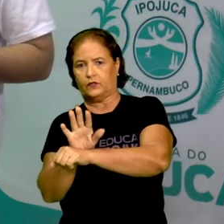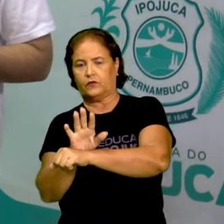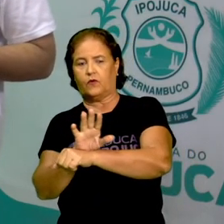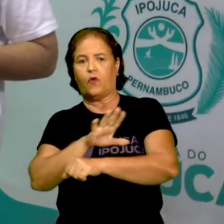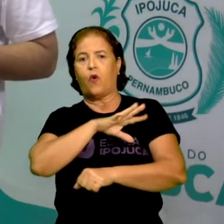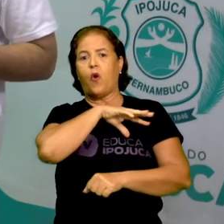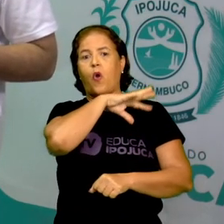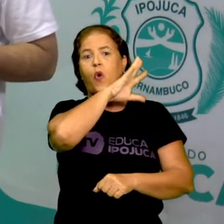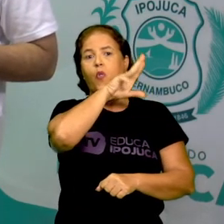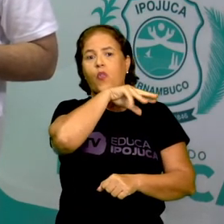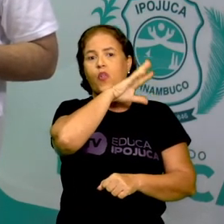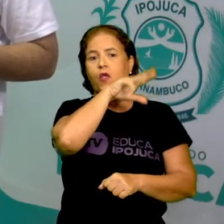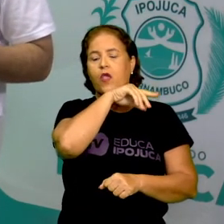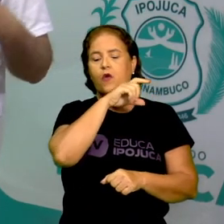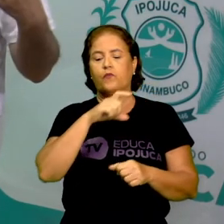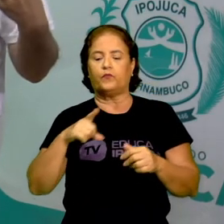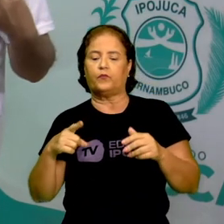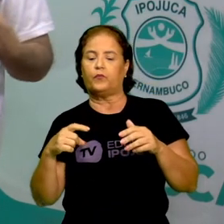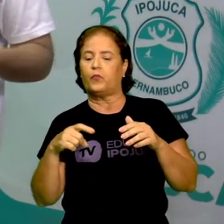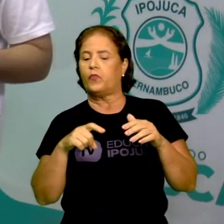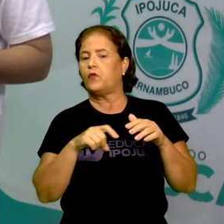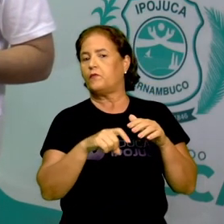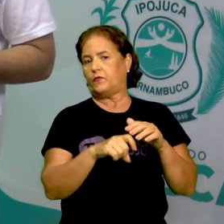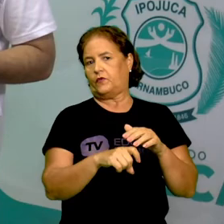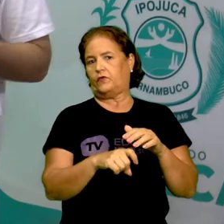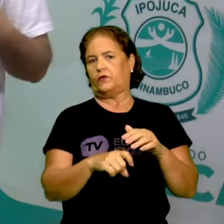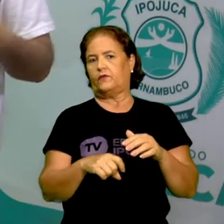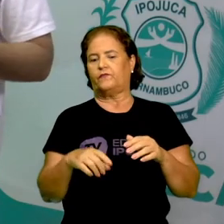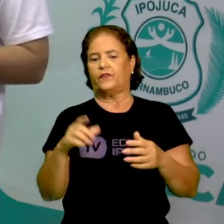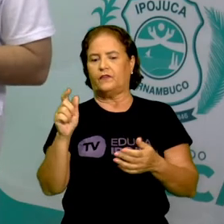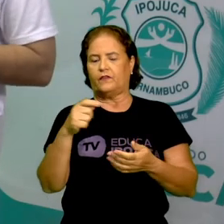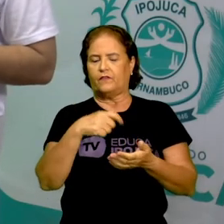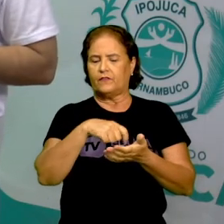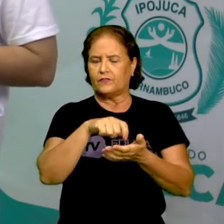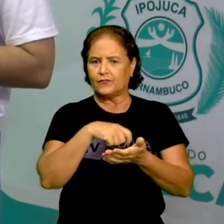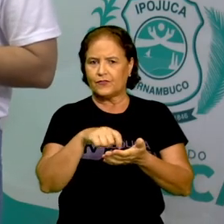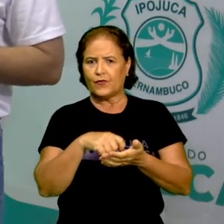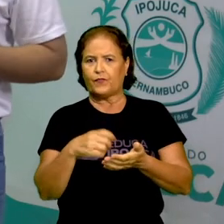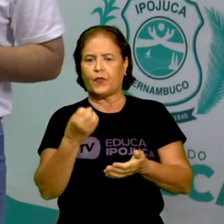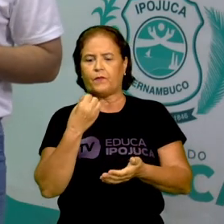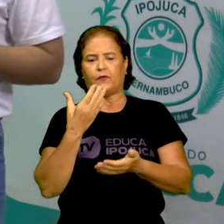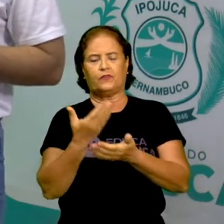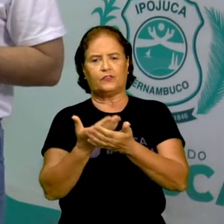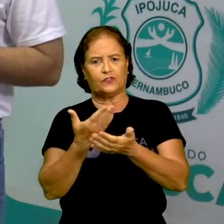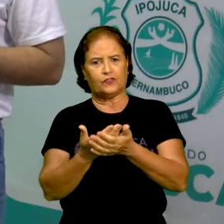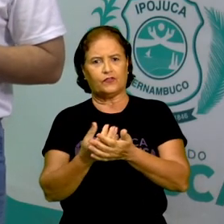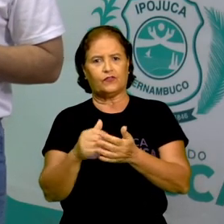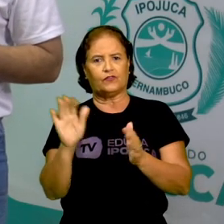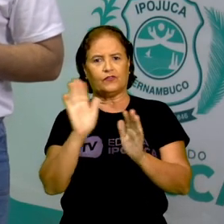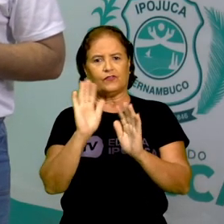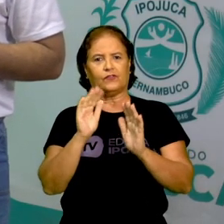caprichem no desafio. Bons estudos. Até a próxima aula.